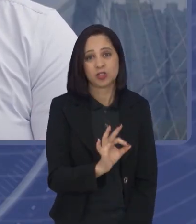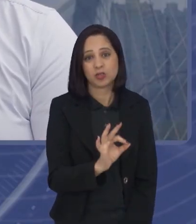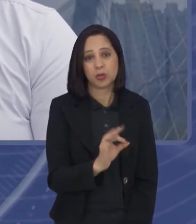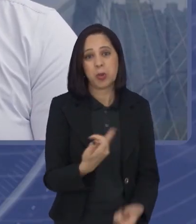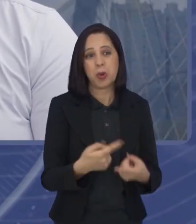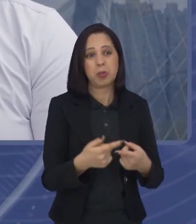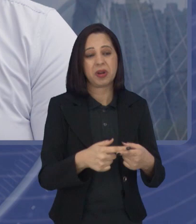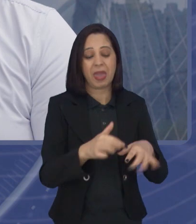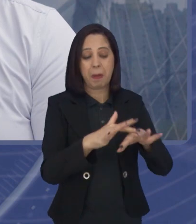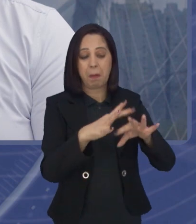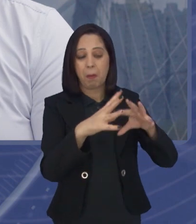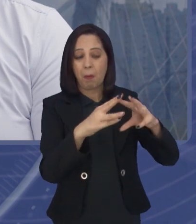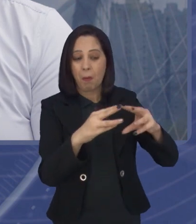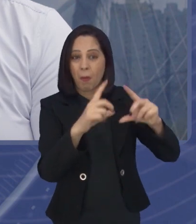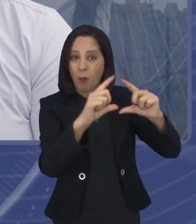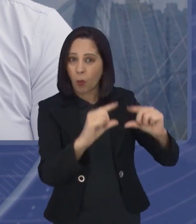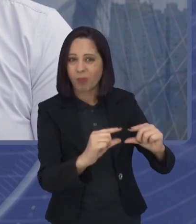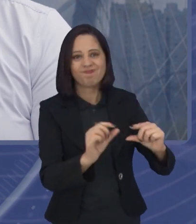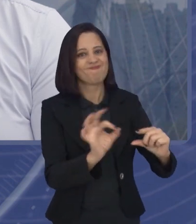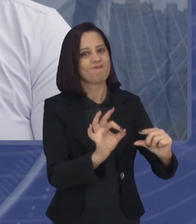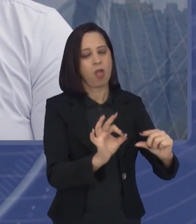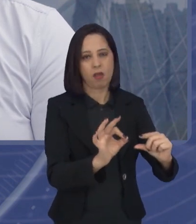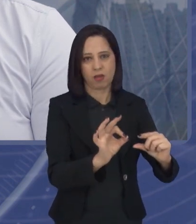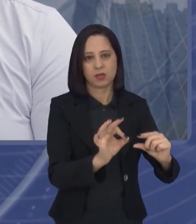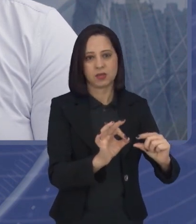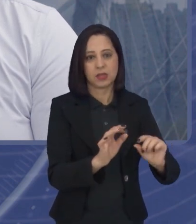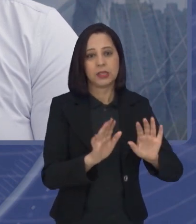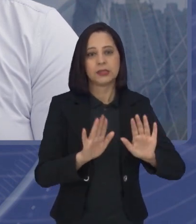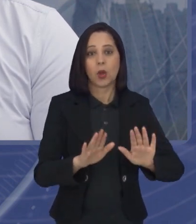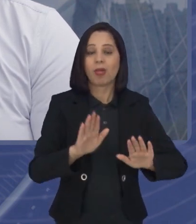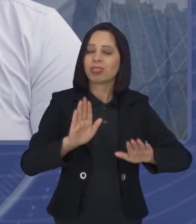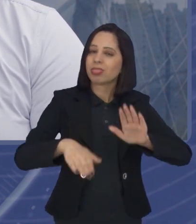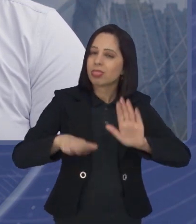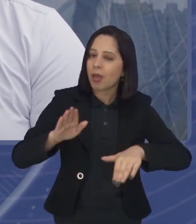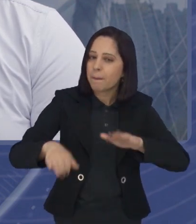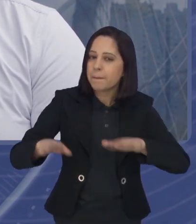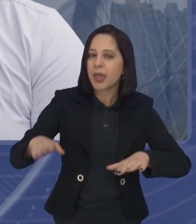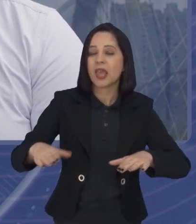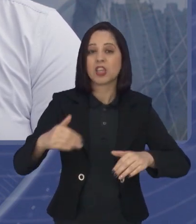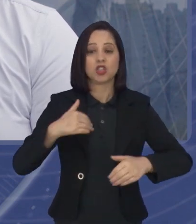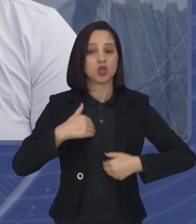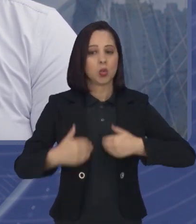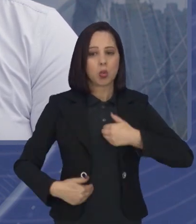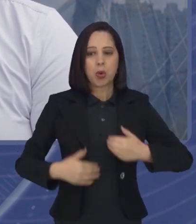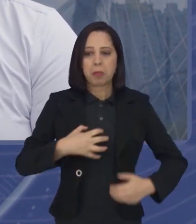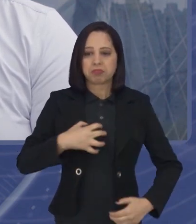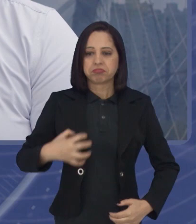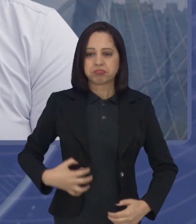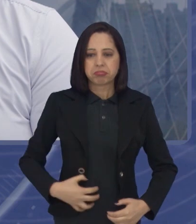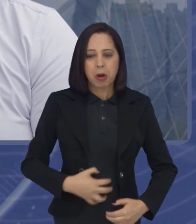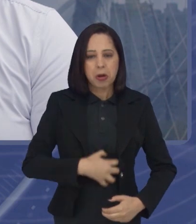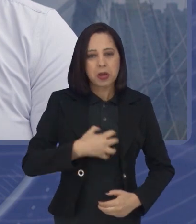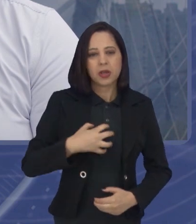fossem satisfatórios. Depende muito do organismo mesmo. O que os estudos